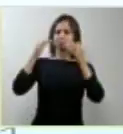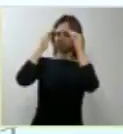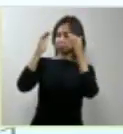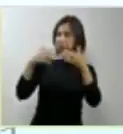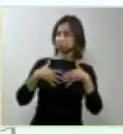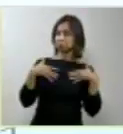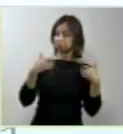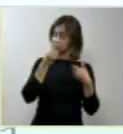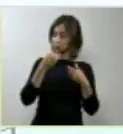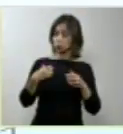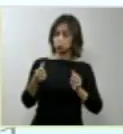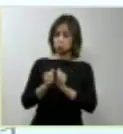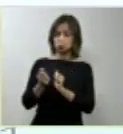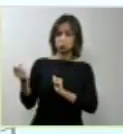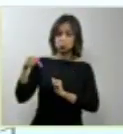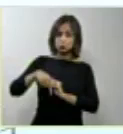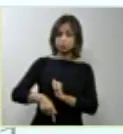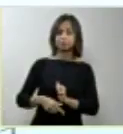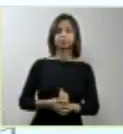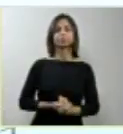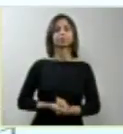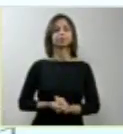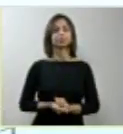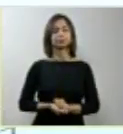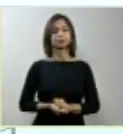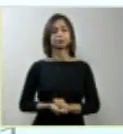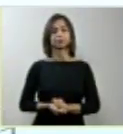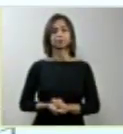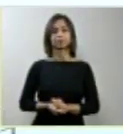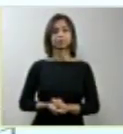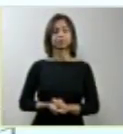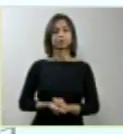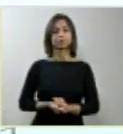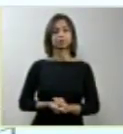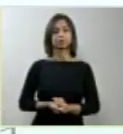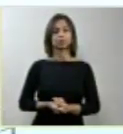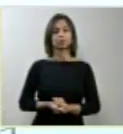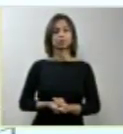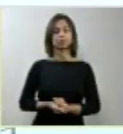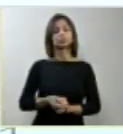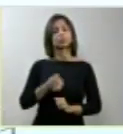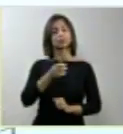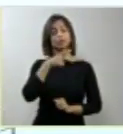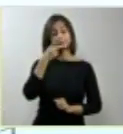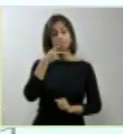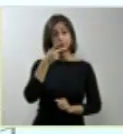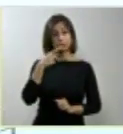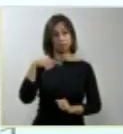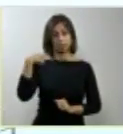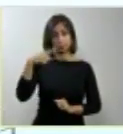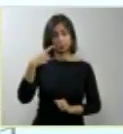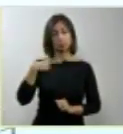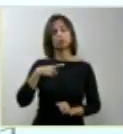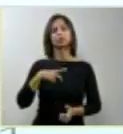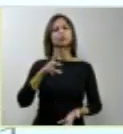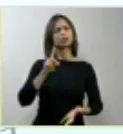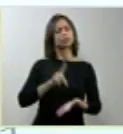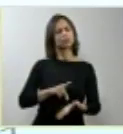aqui junto com ele. E dizer, deputado, que na realidade,